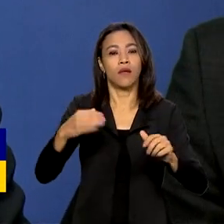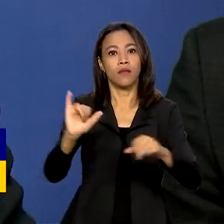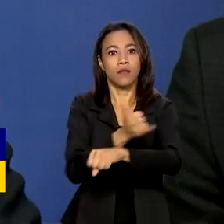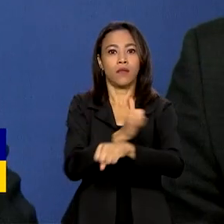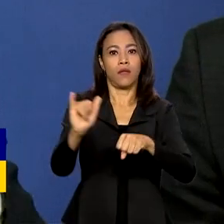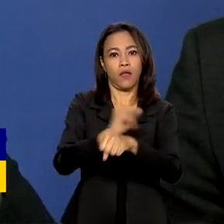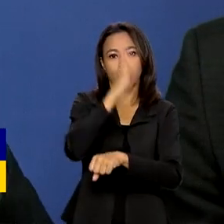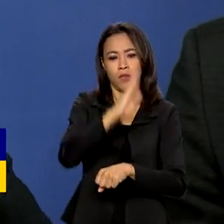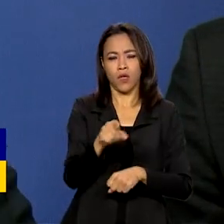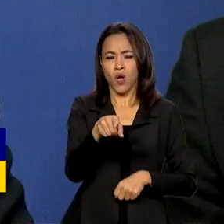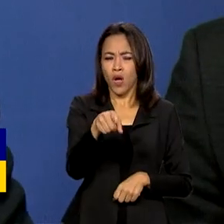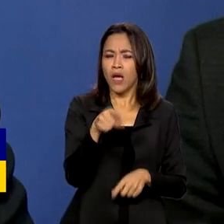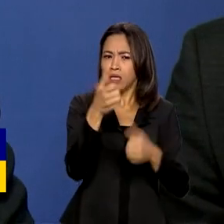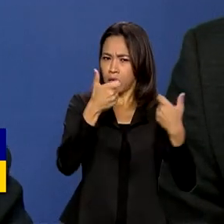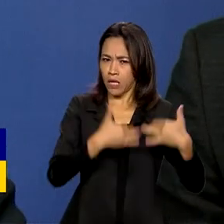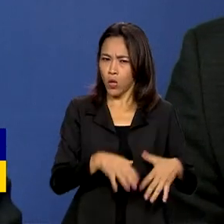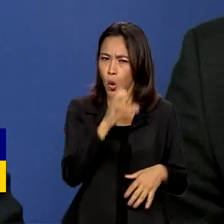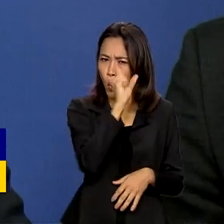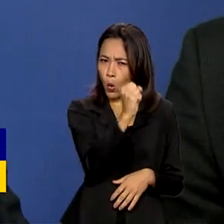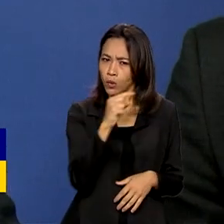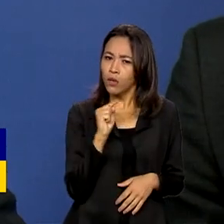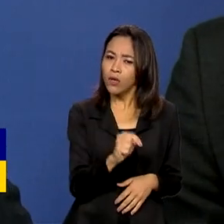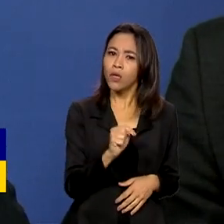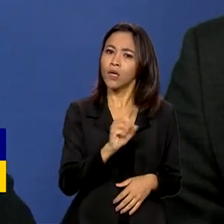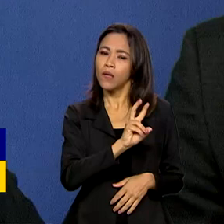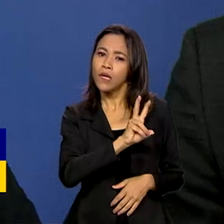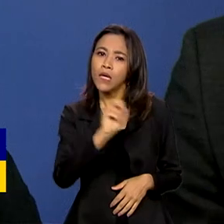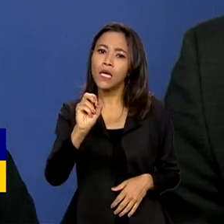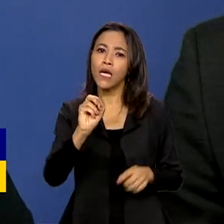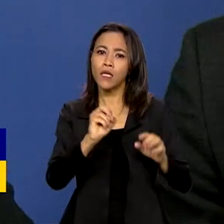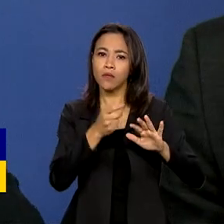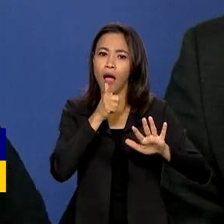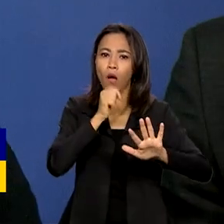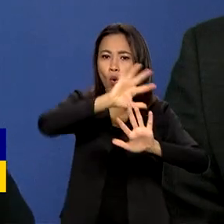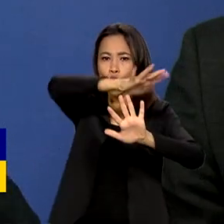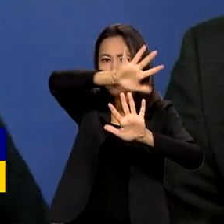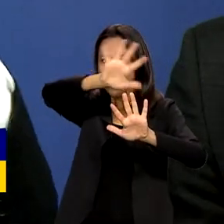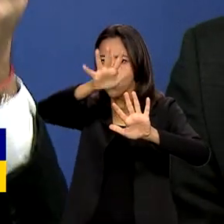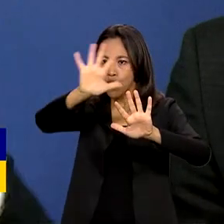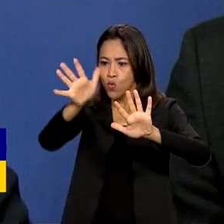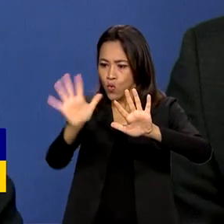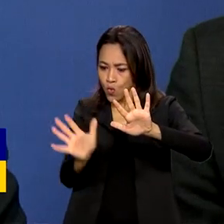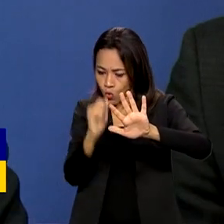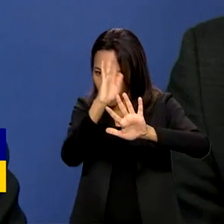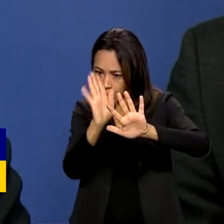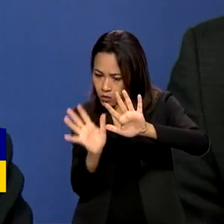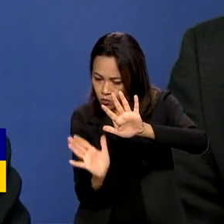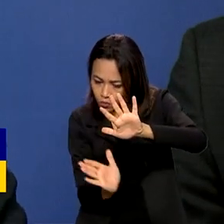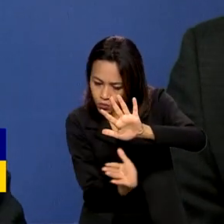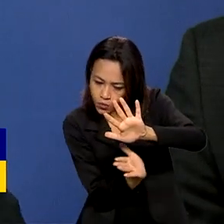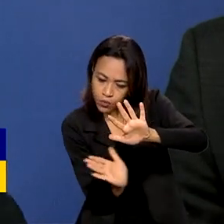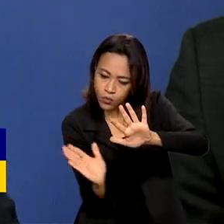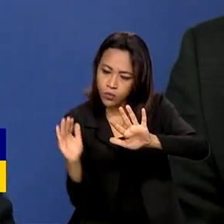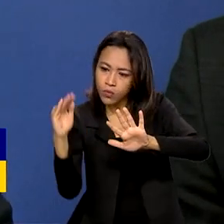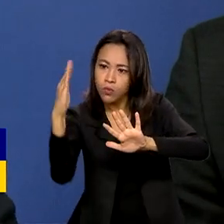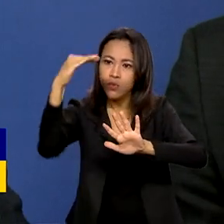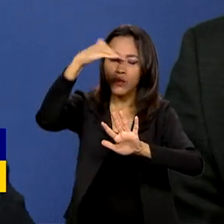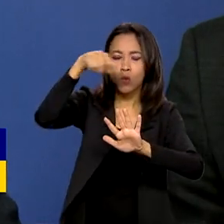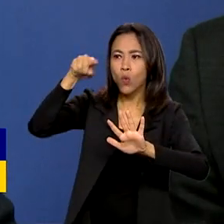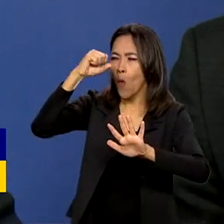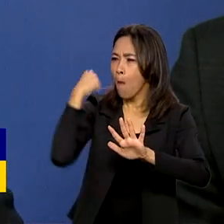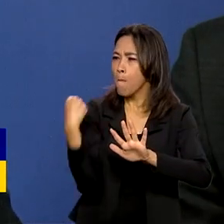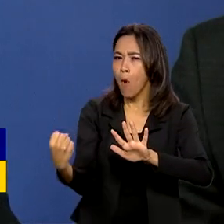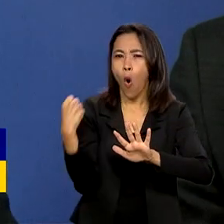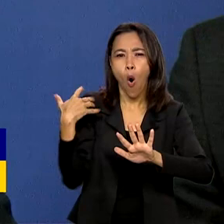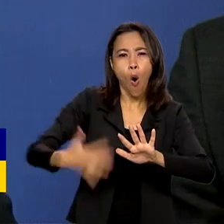.500 quilômetros de costa, nós somos a maior reserva de água doce de um planeta que se chama água. Nós temos um potencial